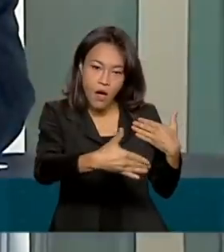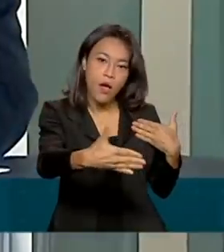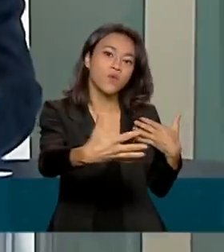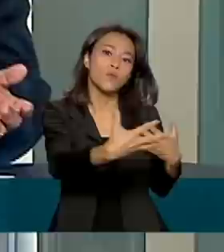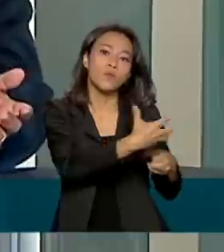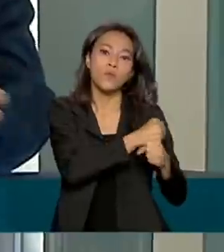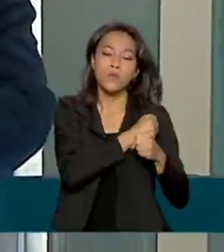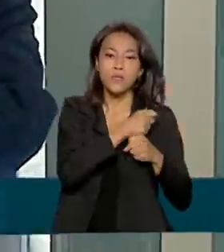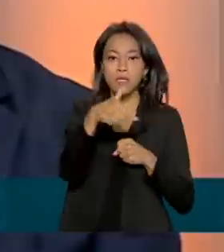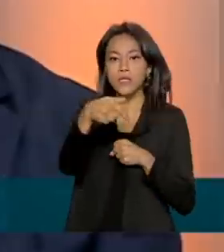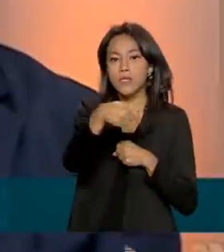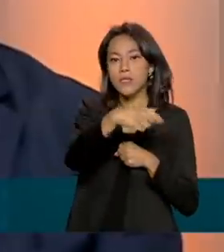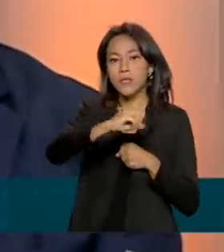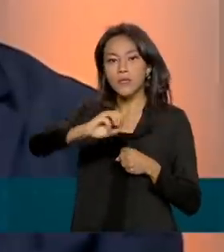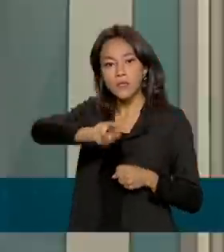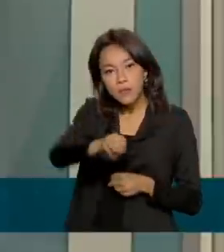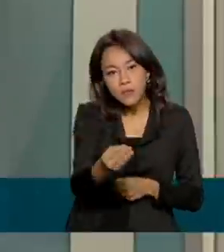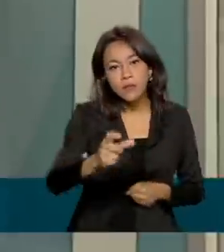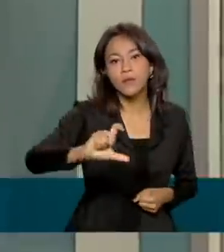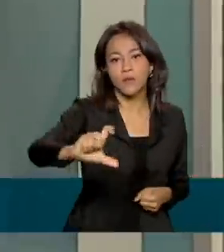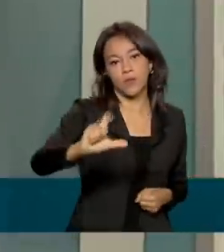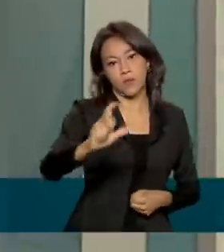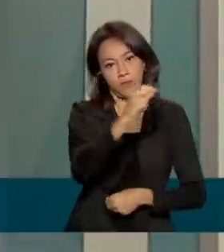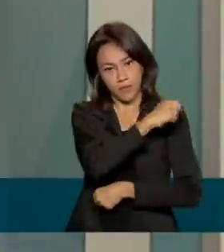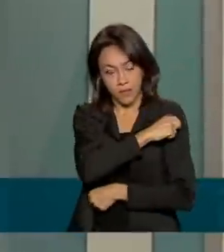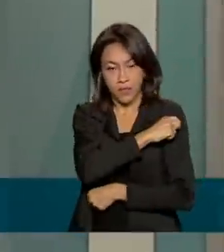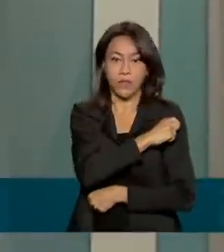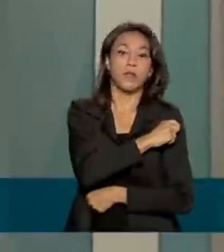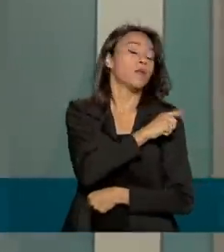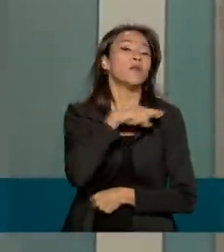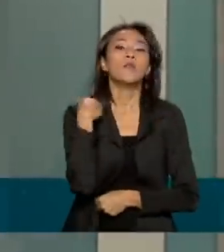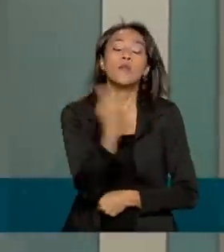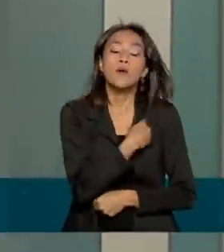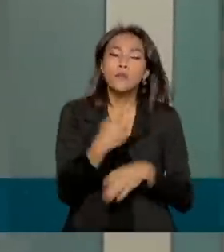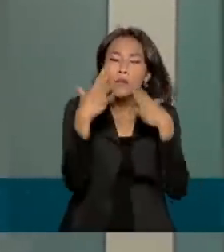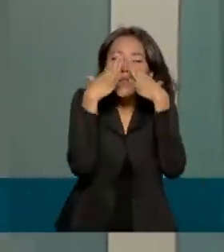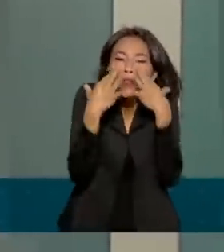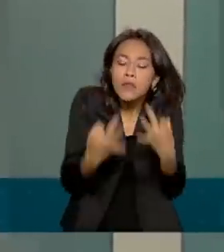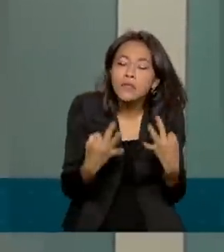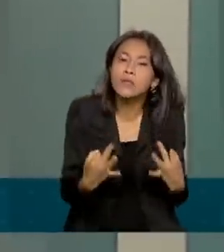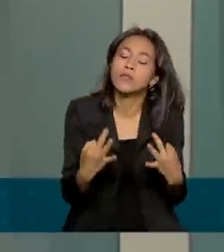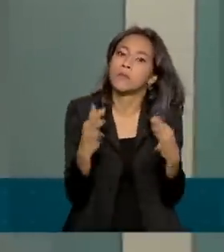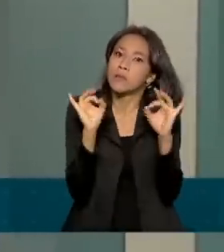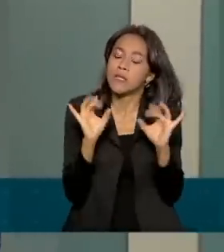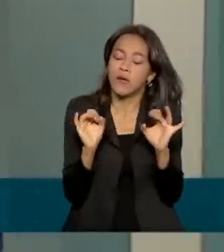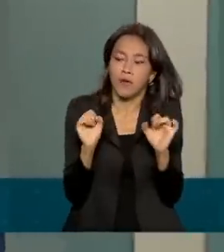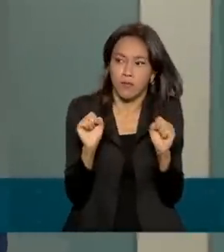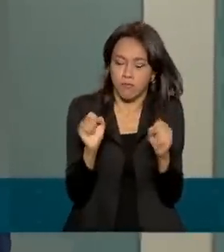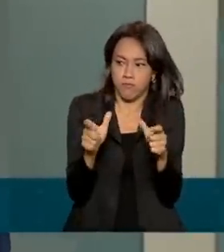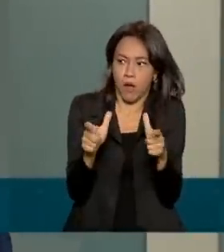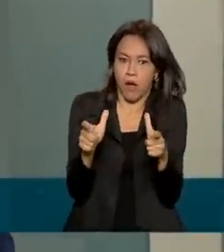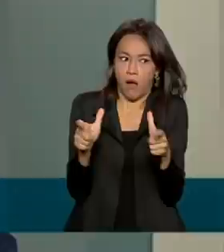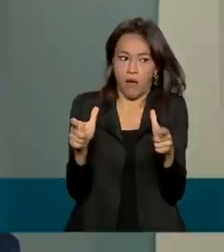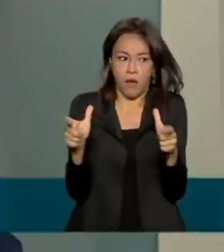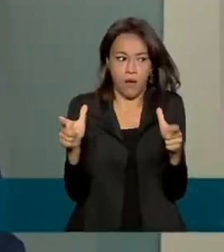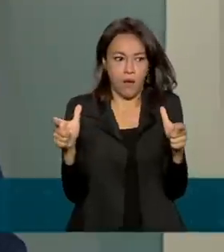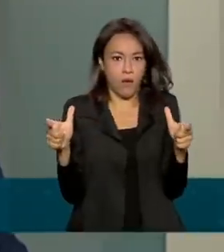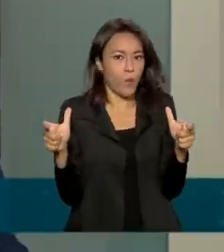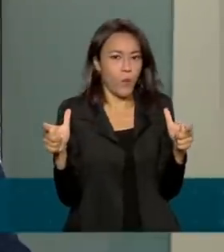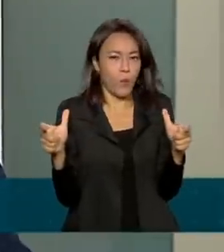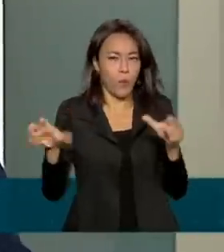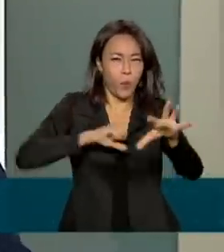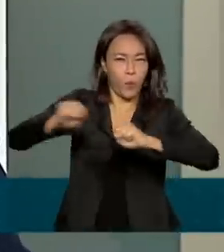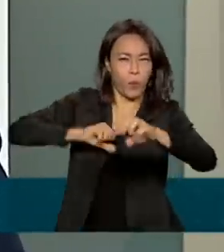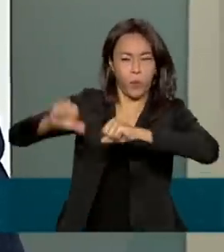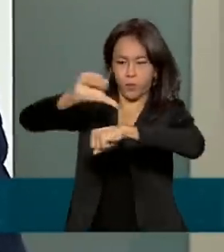milhões de doses de vacina. Nós estamos com atenção especial no aumento de casos da Ômicron. Nas